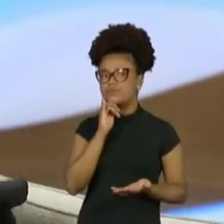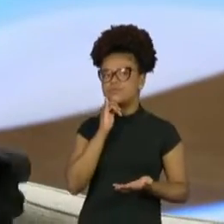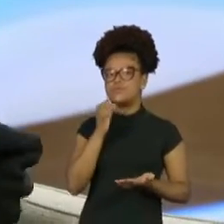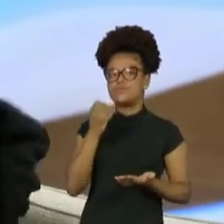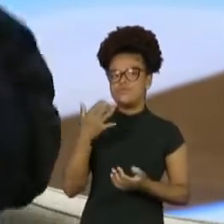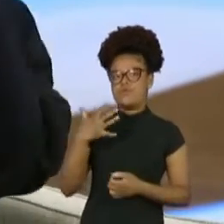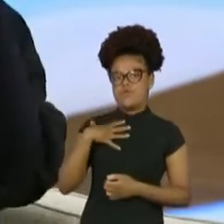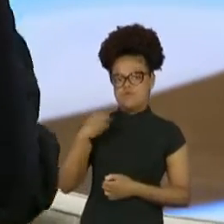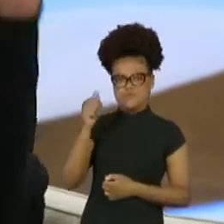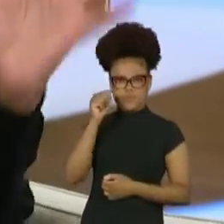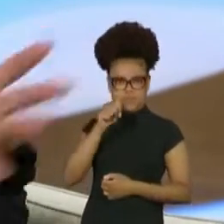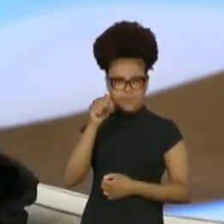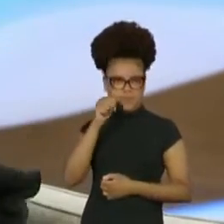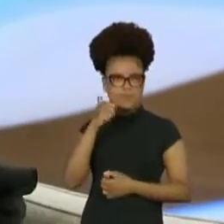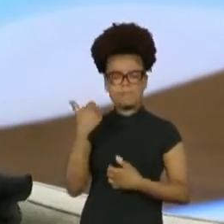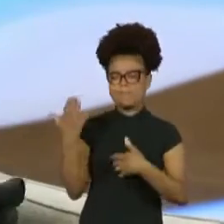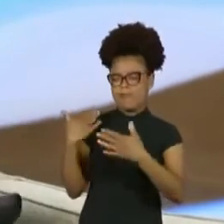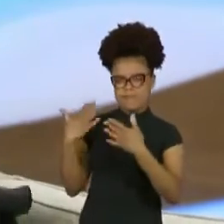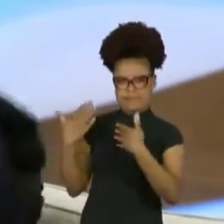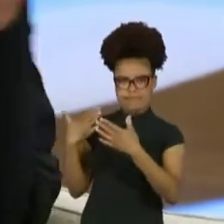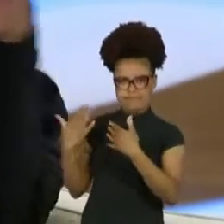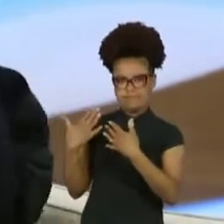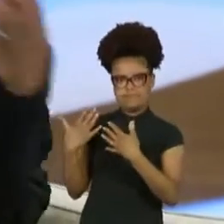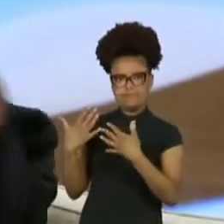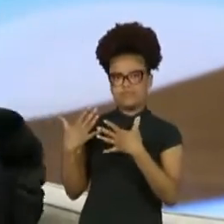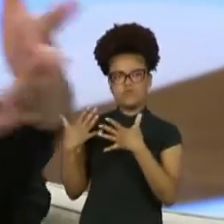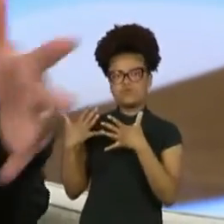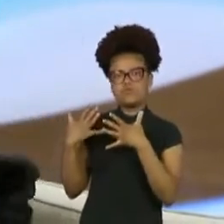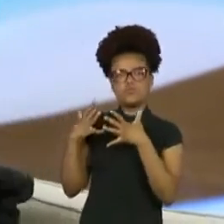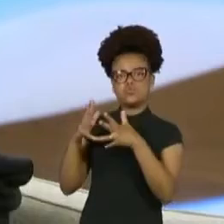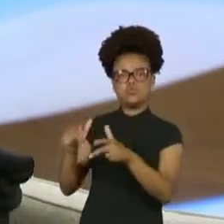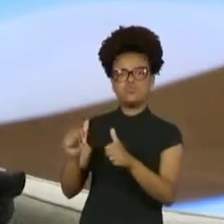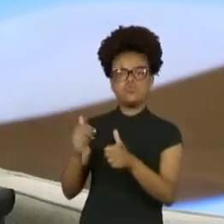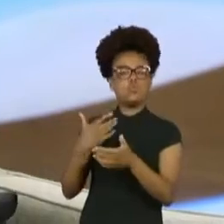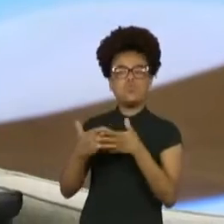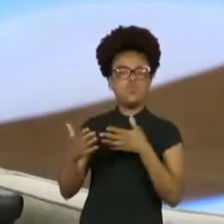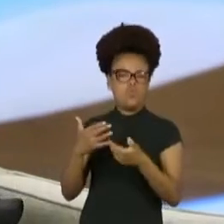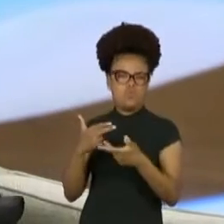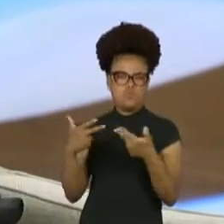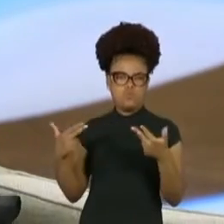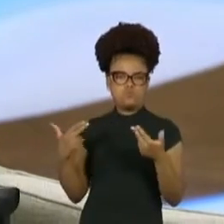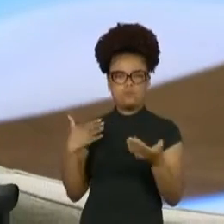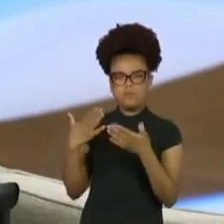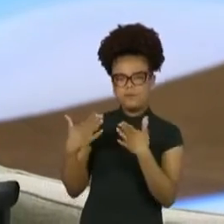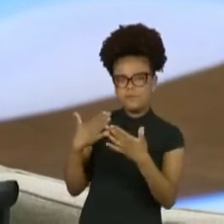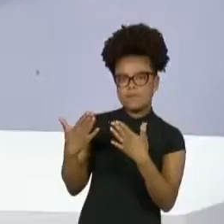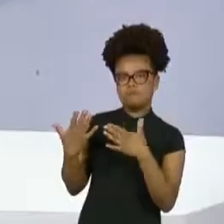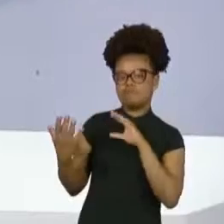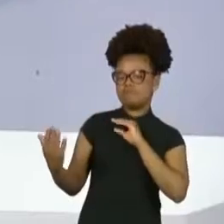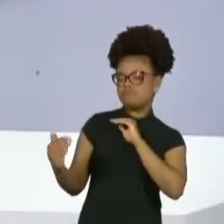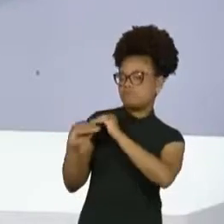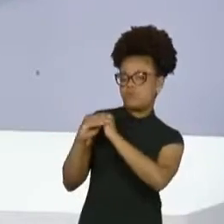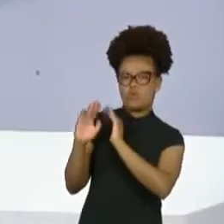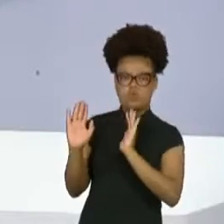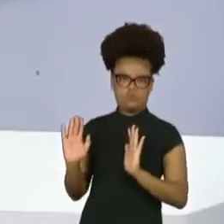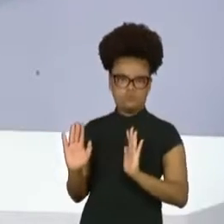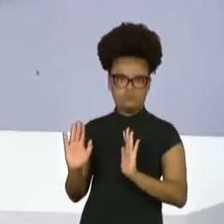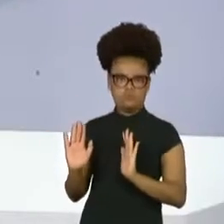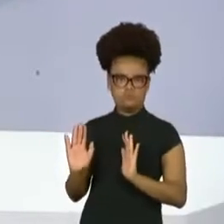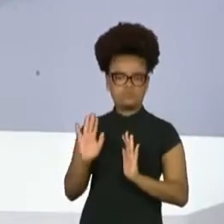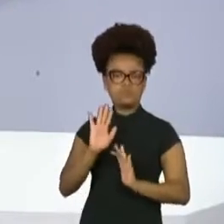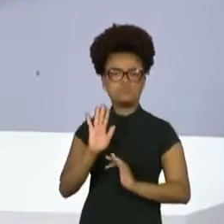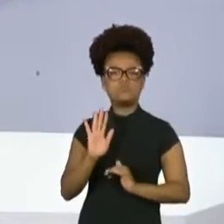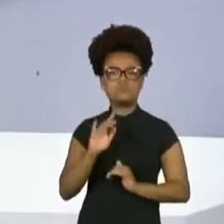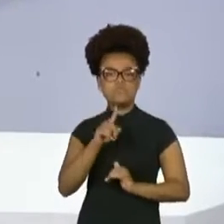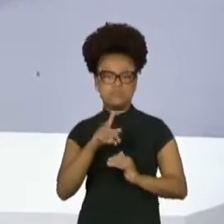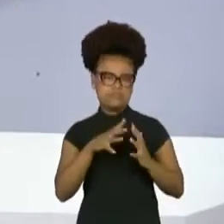tudo que você imaginar, a gente conversa de igual para igual. Você enxerga conflitos de geração?